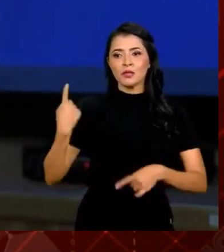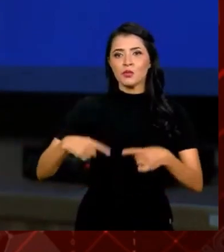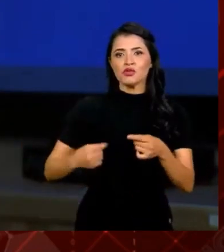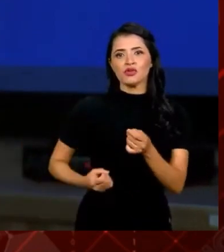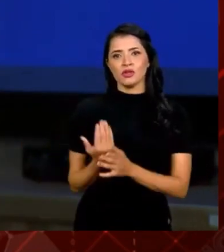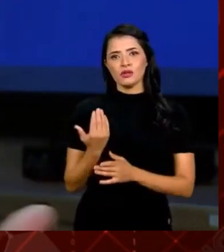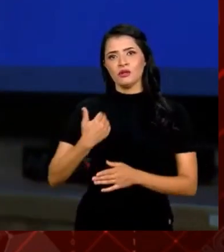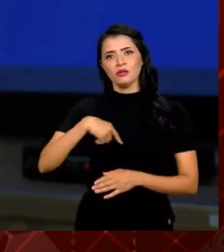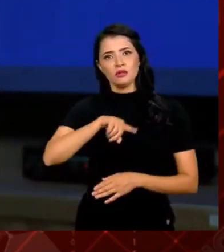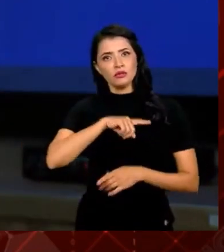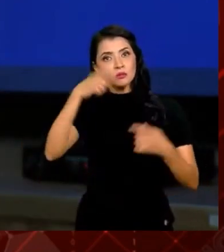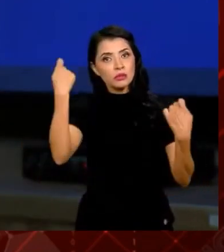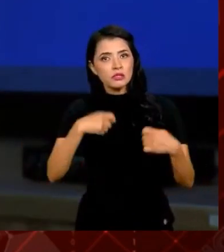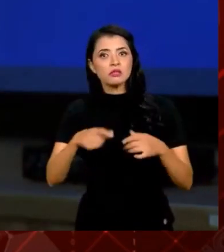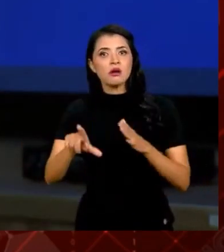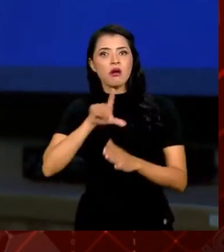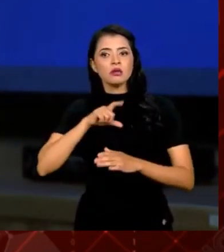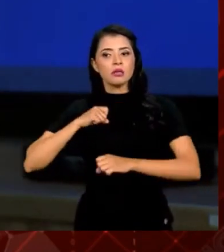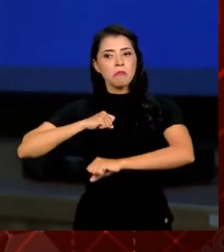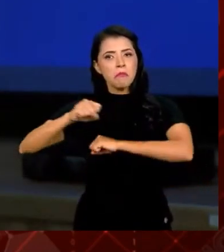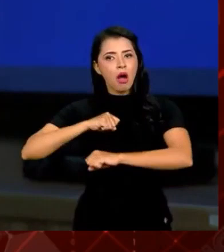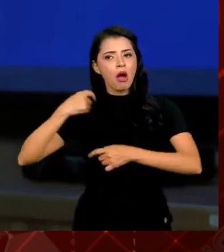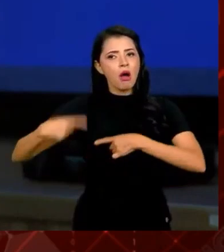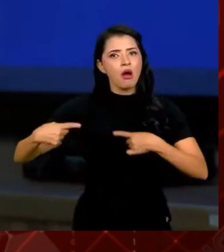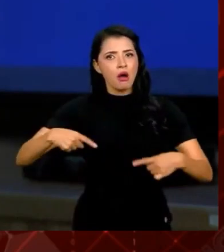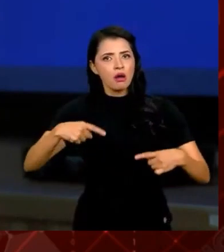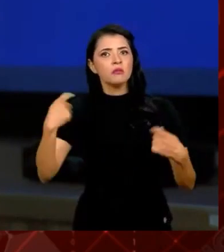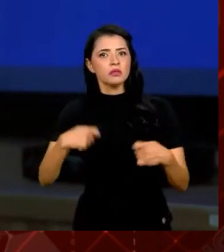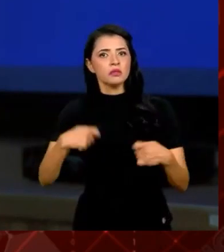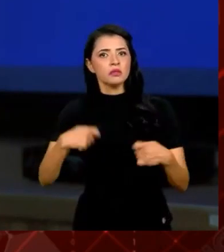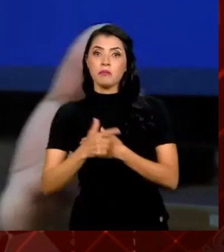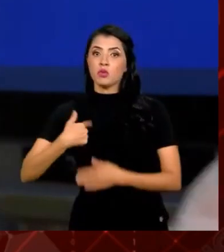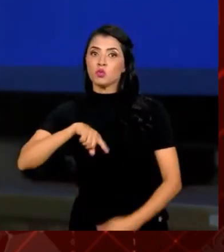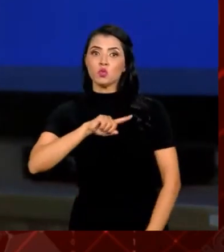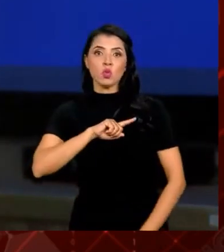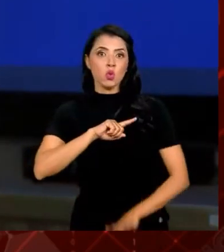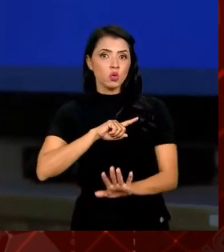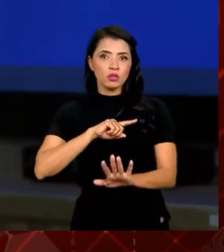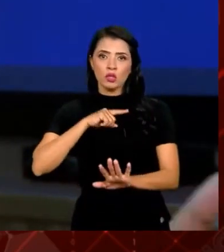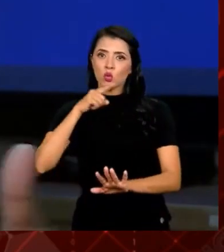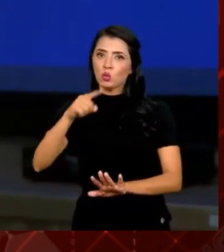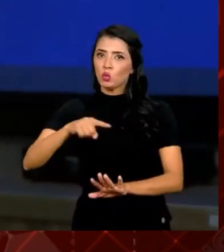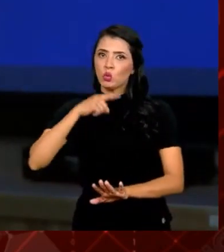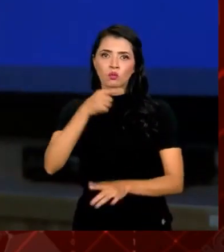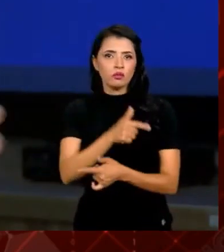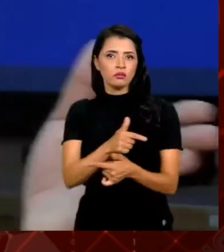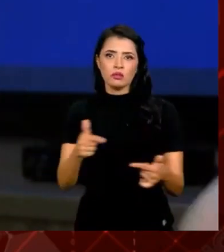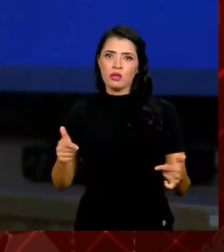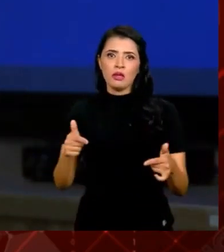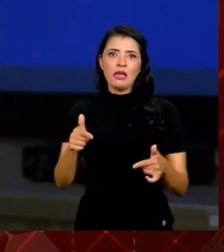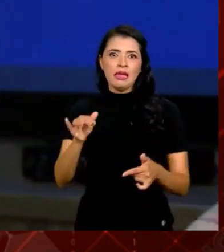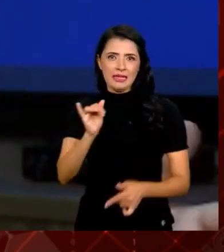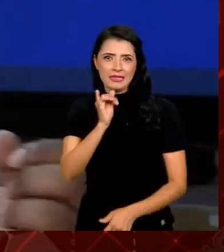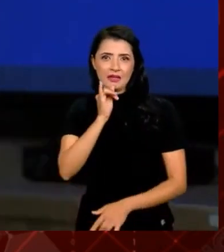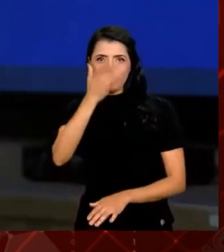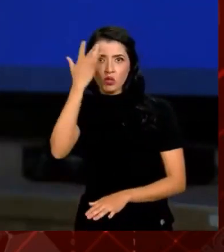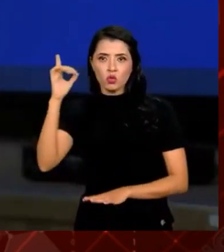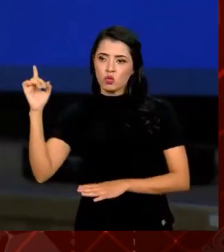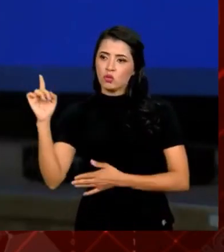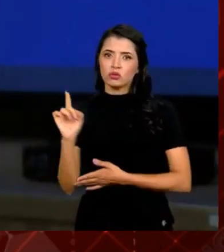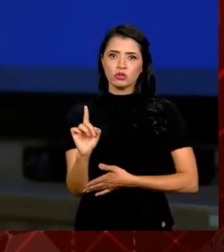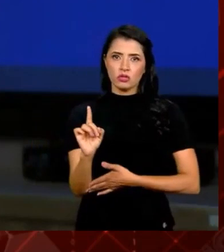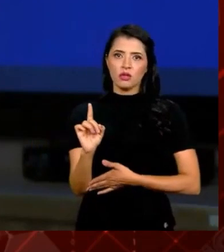nós estamos desenvolvendo e, para nós, temos que fazer um debate. Nós temos esse papel. A gente não tem dúvida em dizer, veja, se alguém chegar para